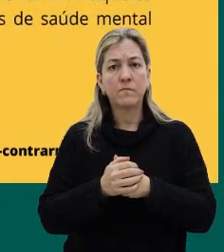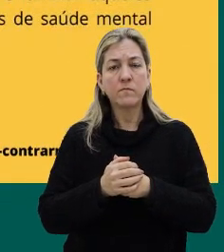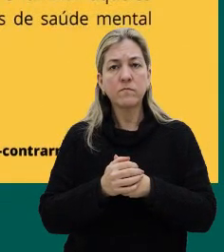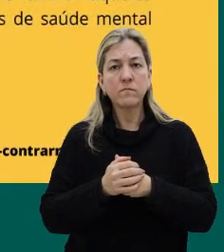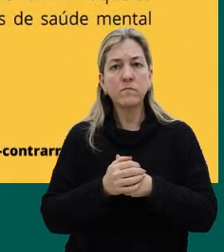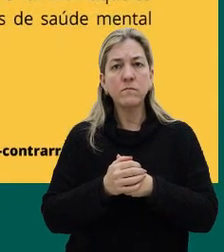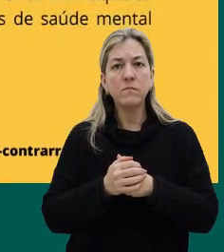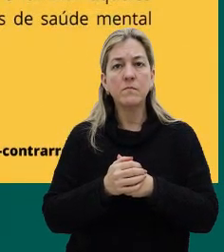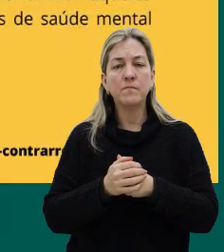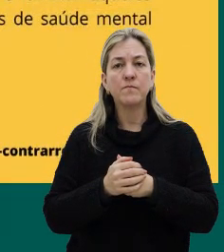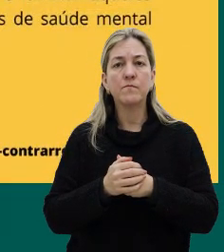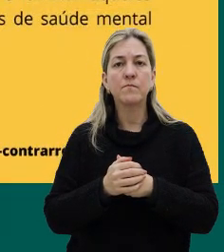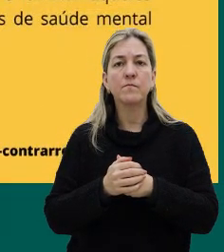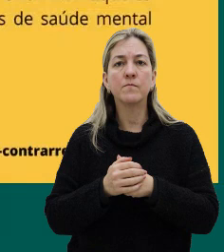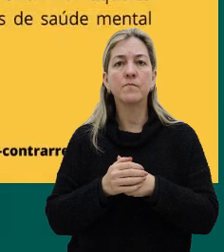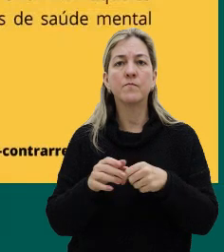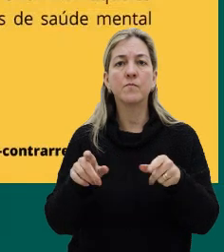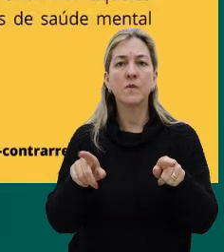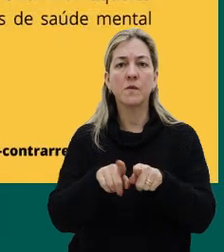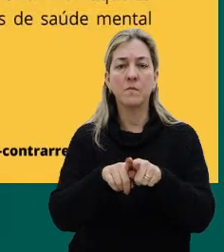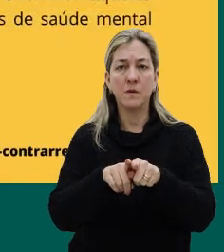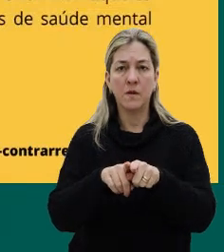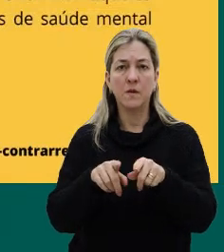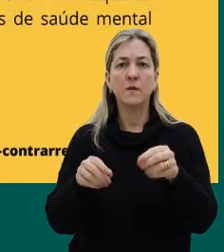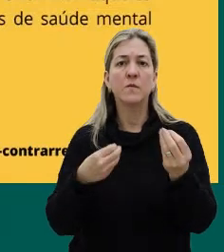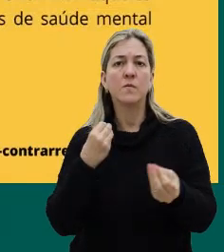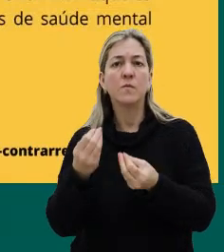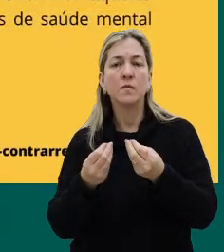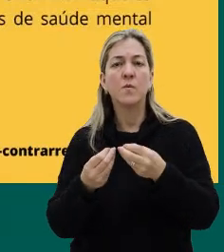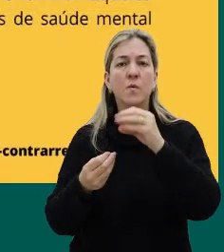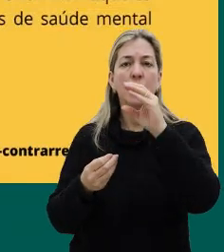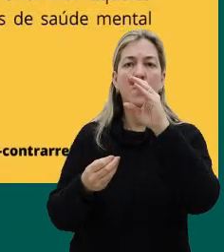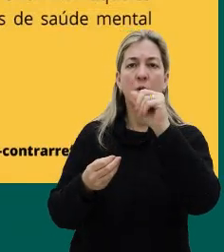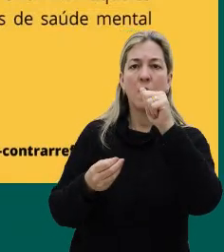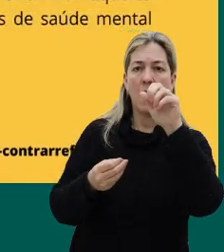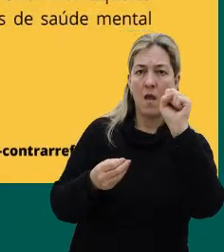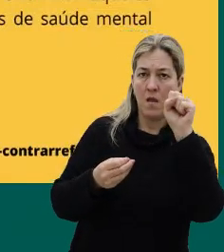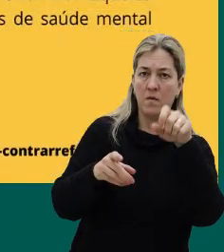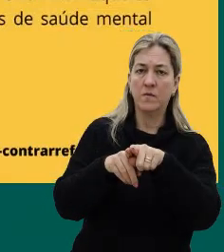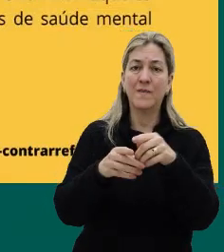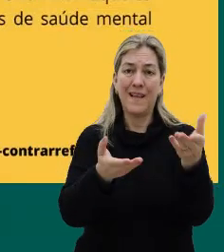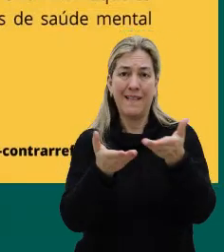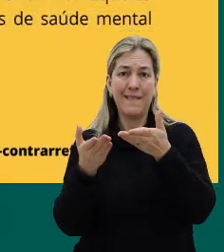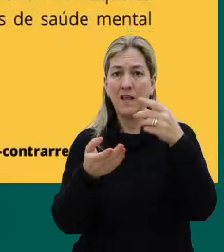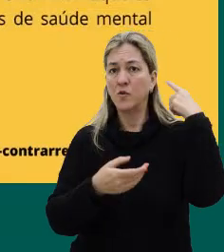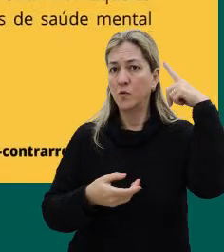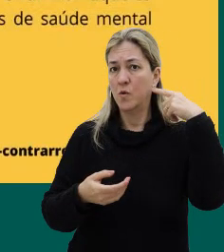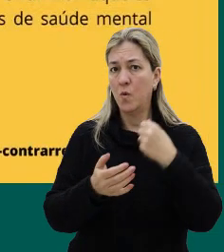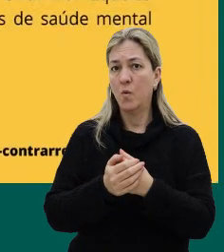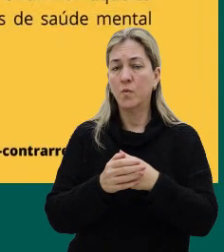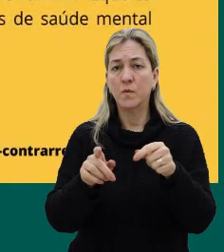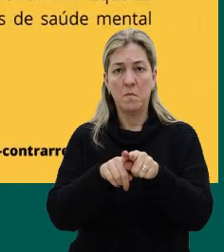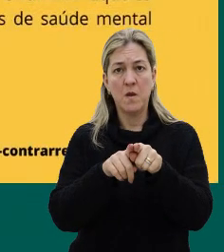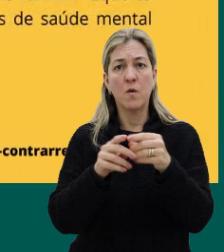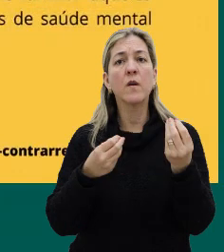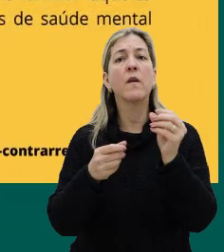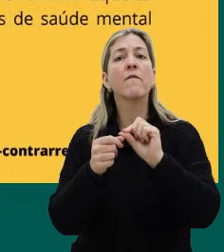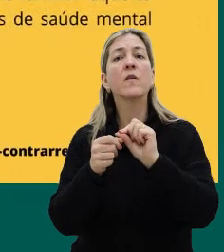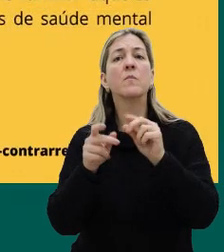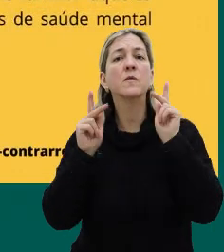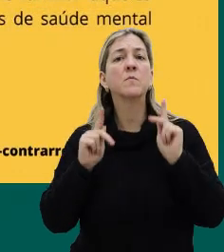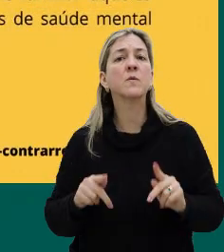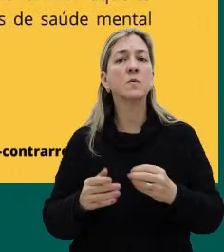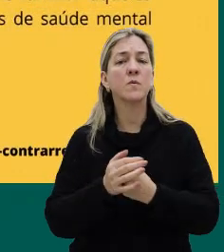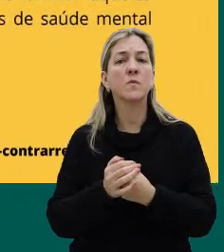E o Capes também, ele ficou estigmatizado como um lugar que atende os loucos, né, e o que é feito, então, para essas